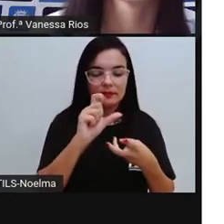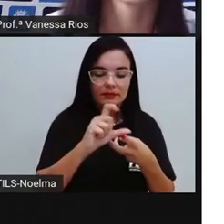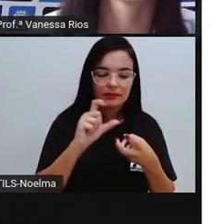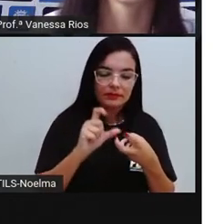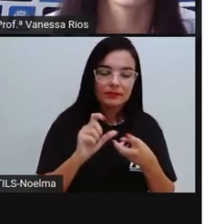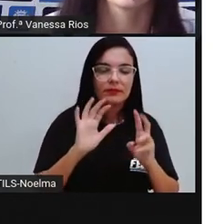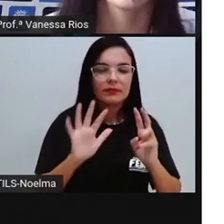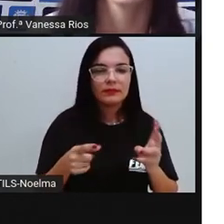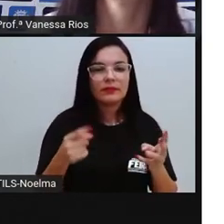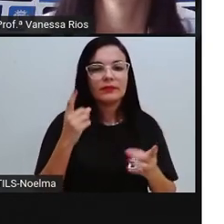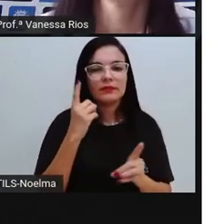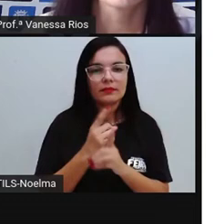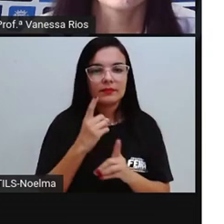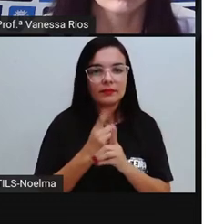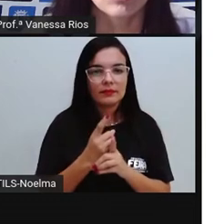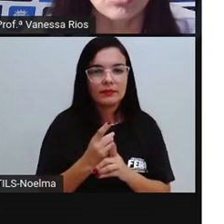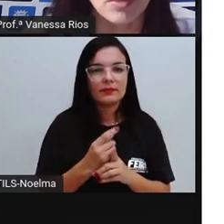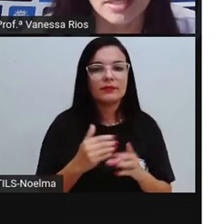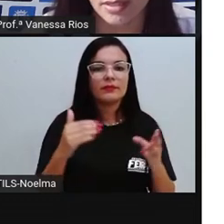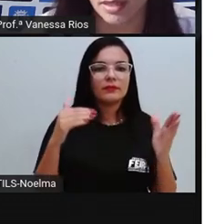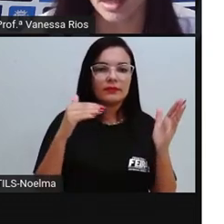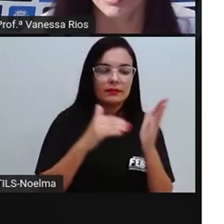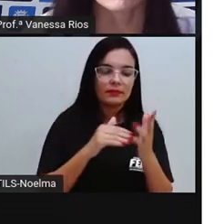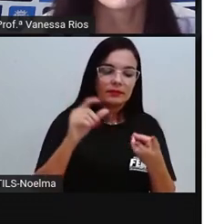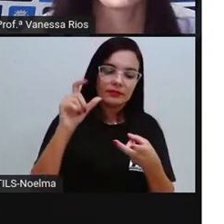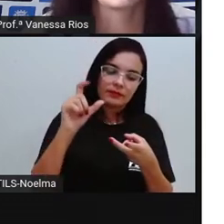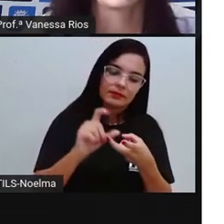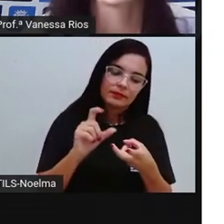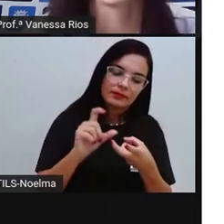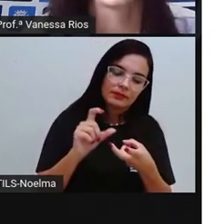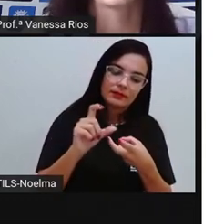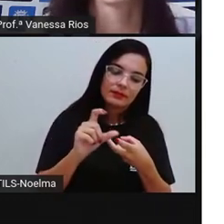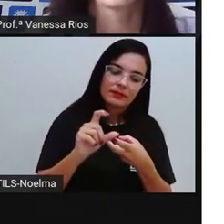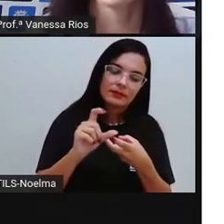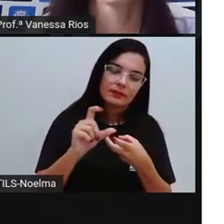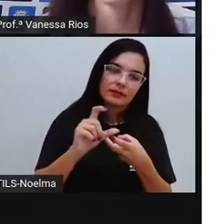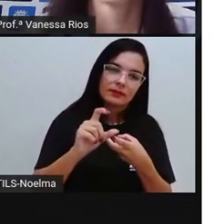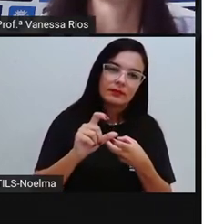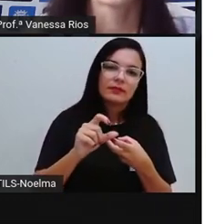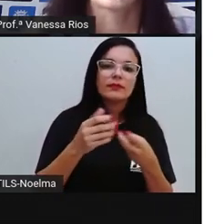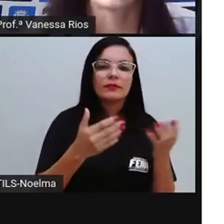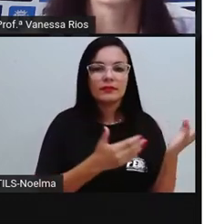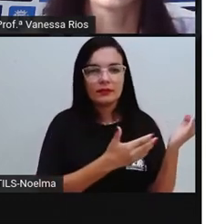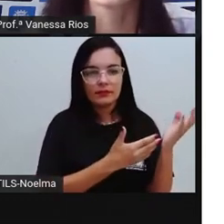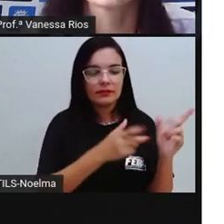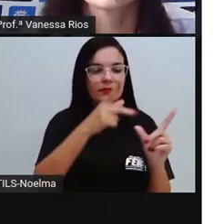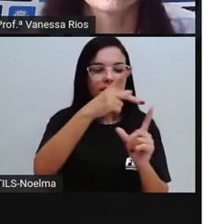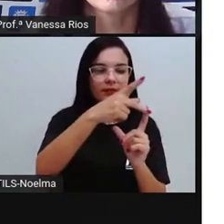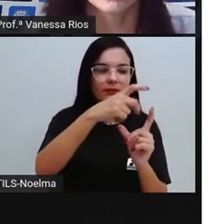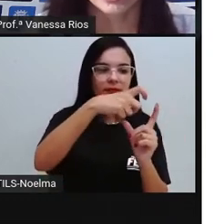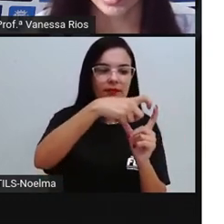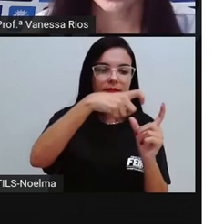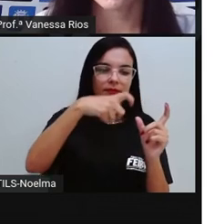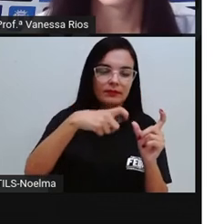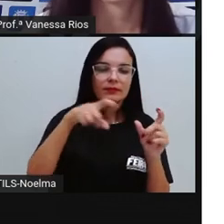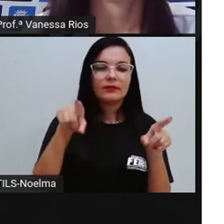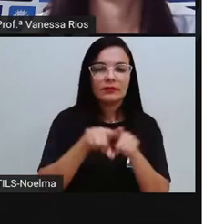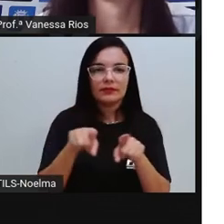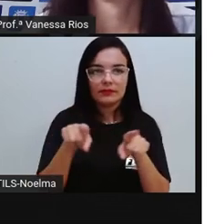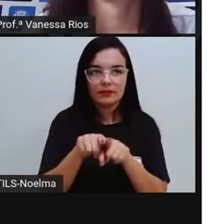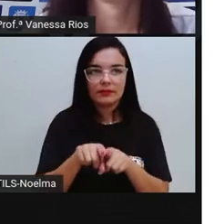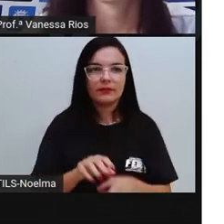identifica que é a penúltima sílaba. Então, ele é classificado como paroxítona.